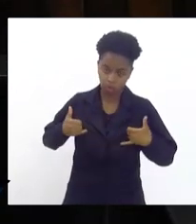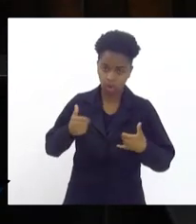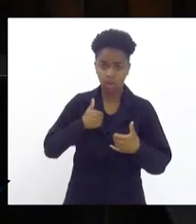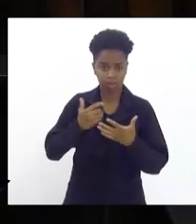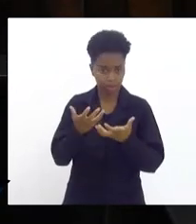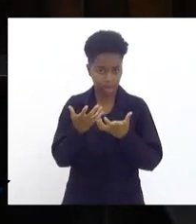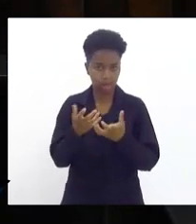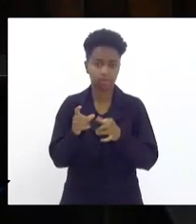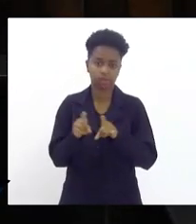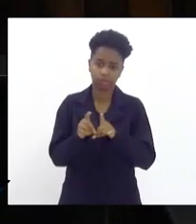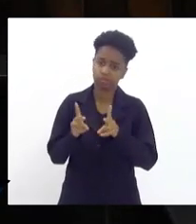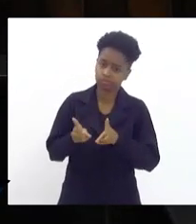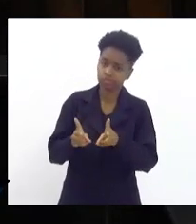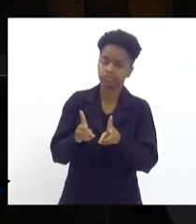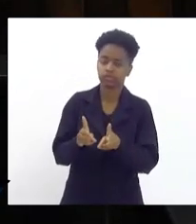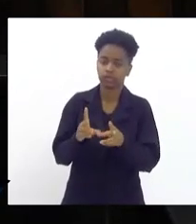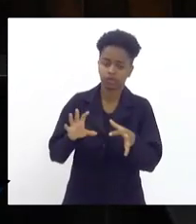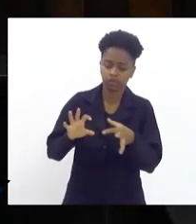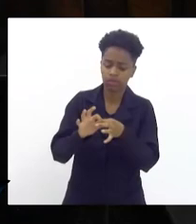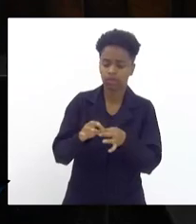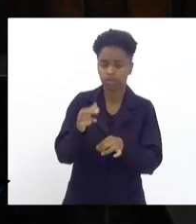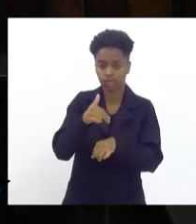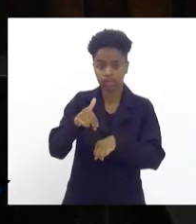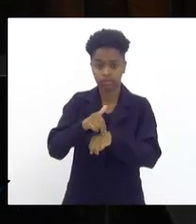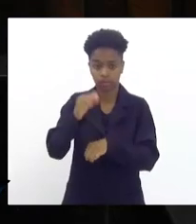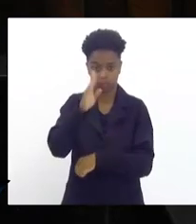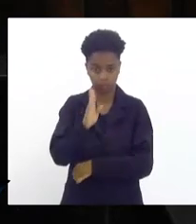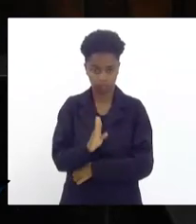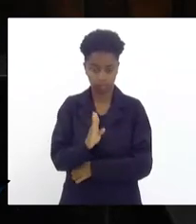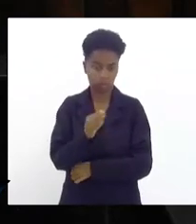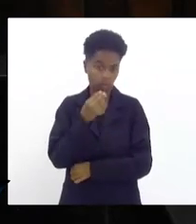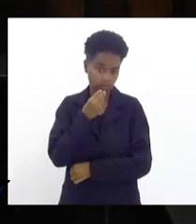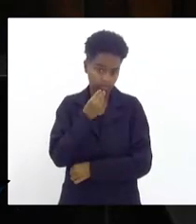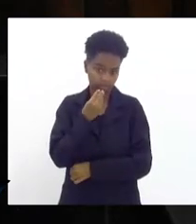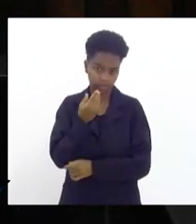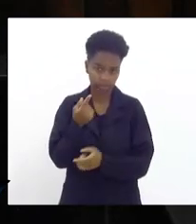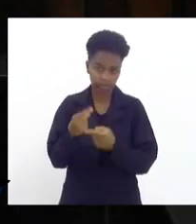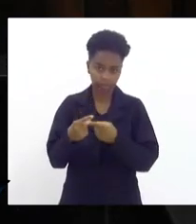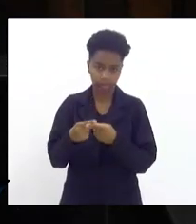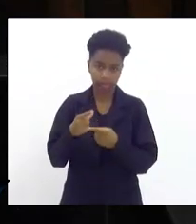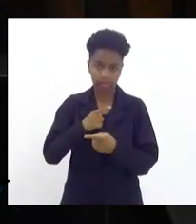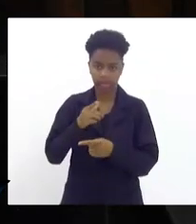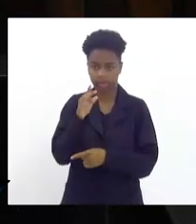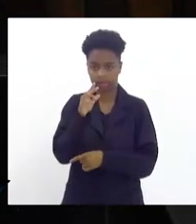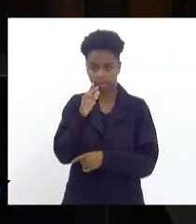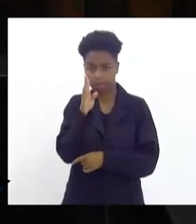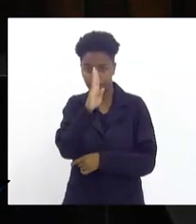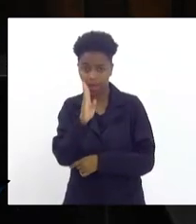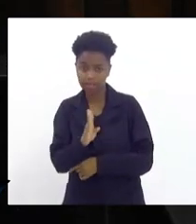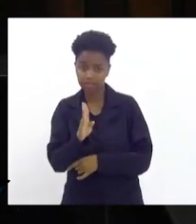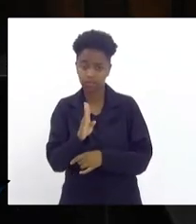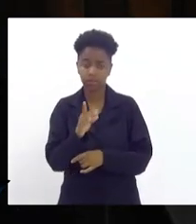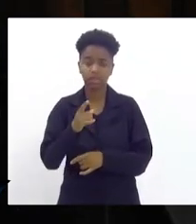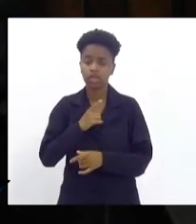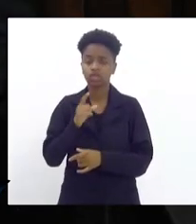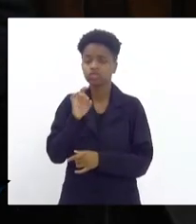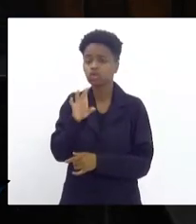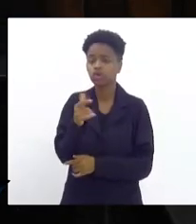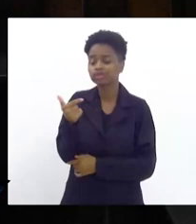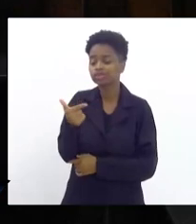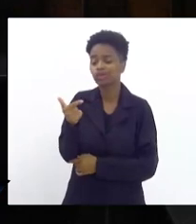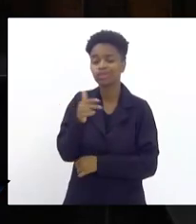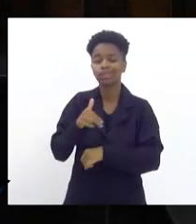pela nação brasileira. Eu, depois da nação brasileira, eu só tenho uma segunda nação, o senhor presidente.